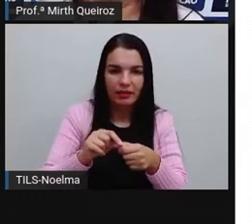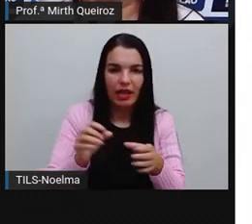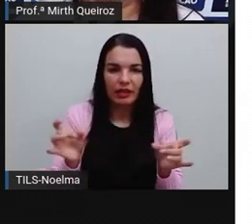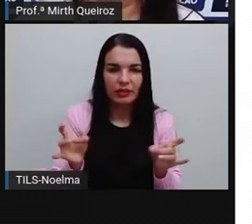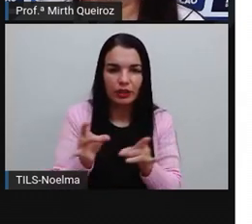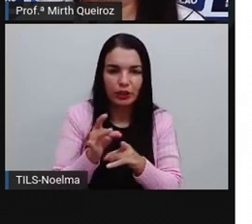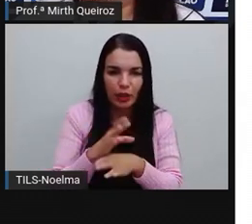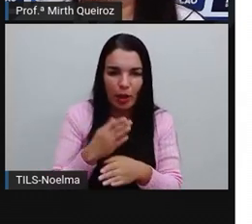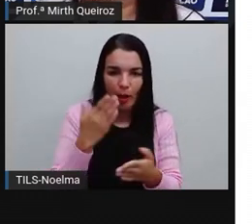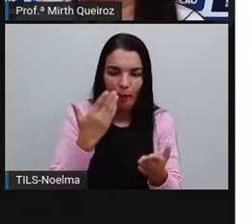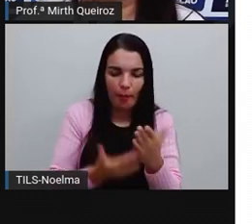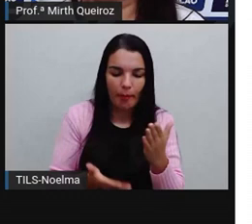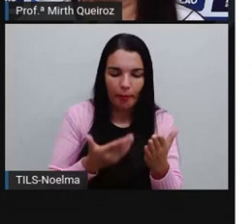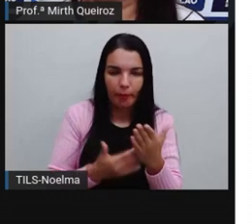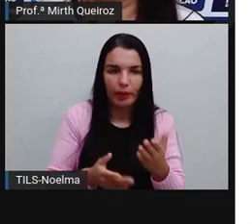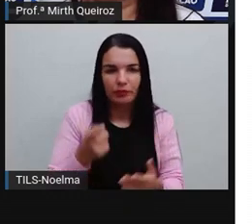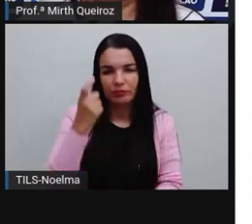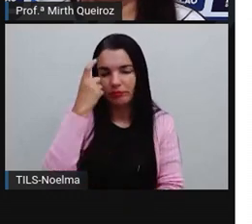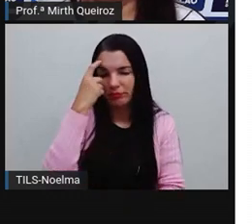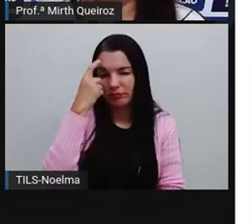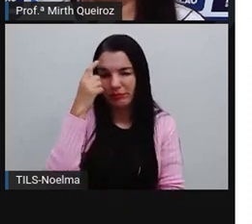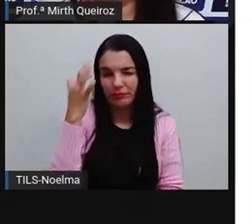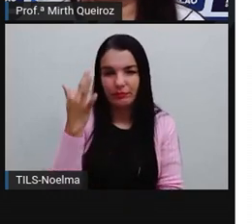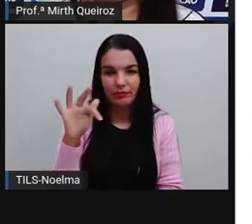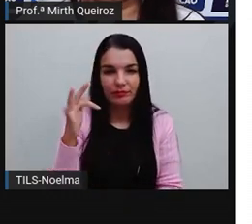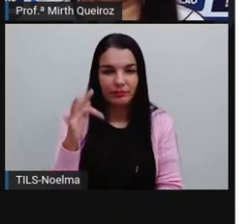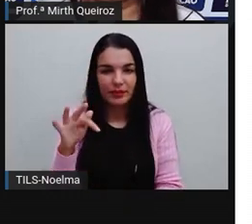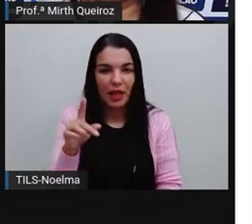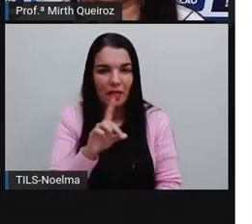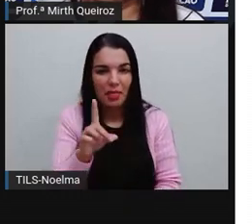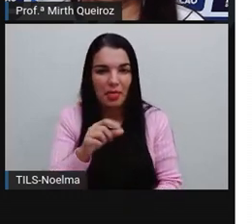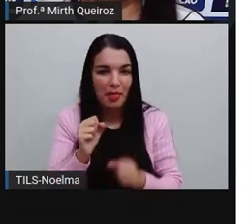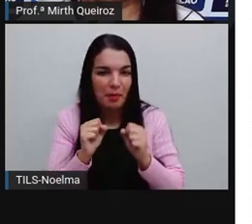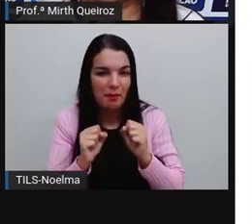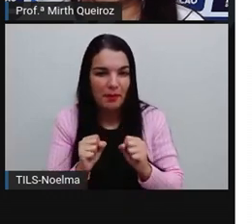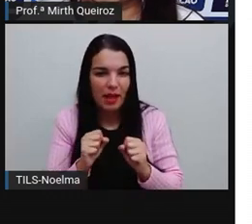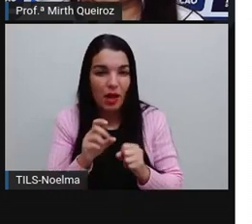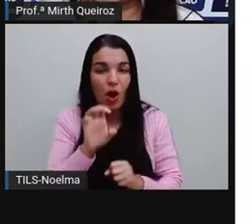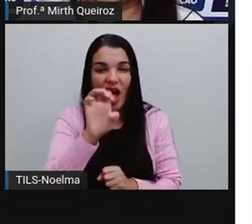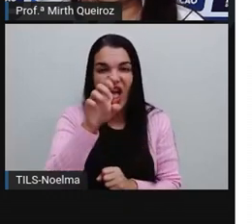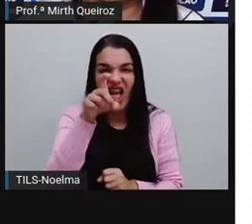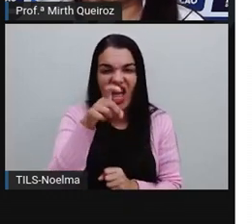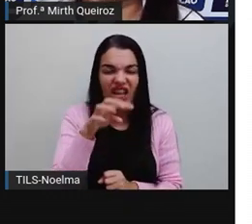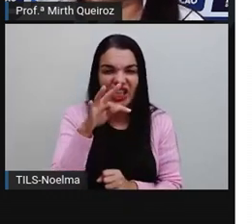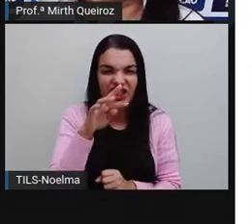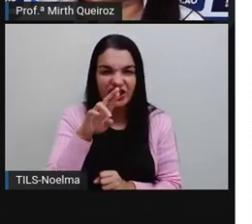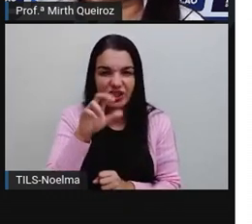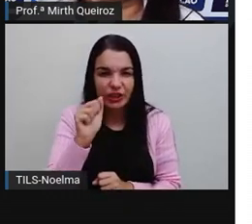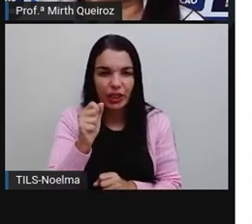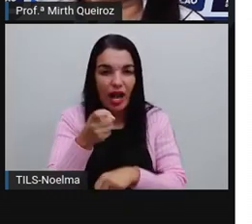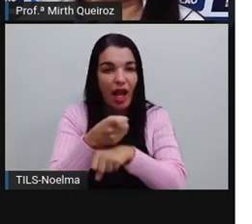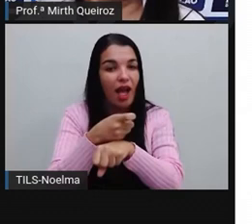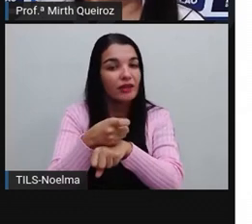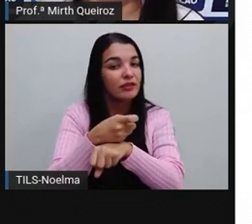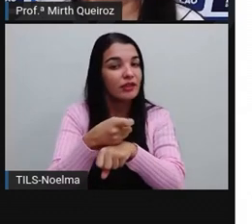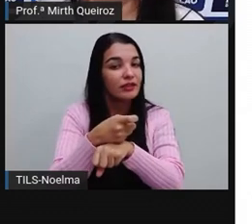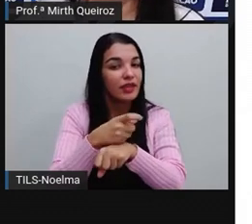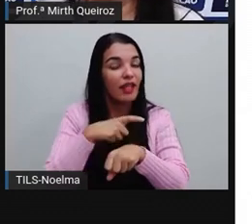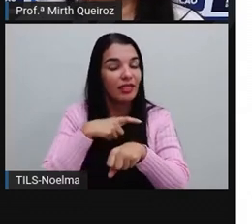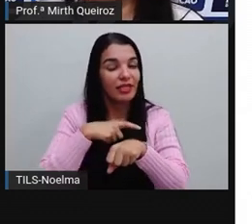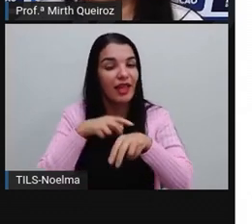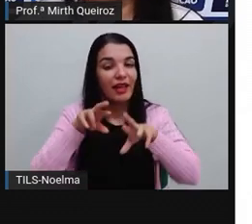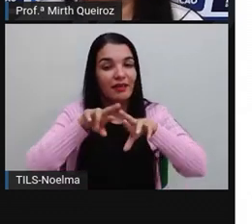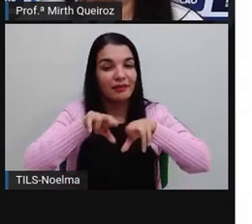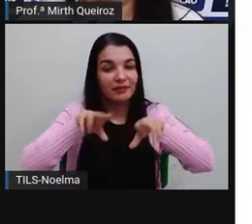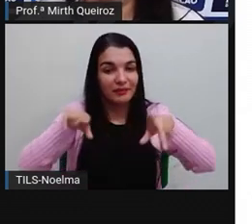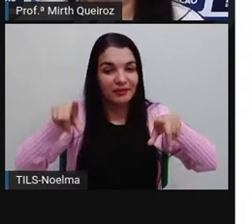tendo prejuízos e muita dor de cabeça. Não vale a pena. Extra é adjetivo e varia